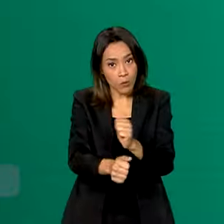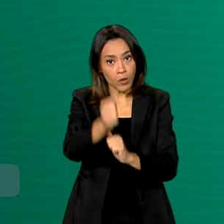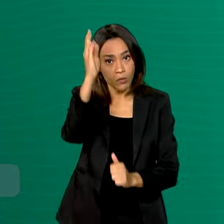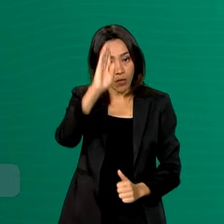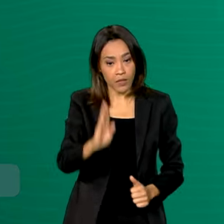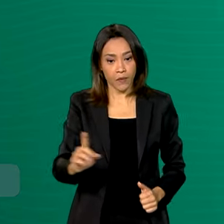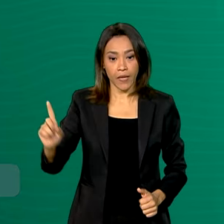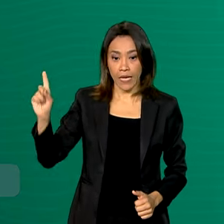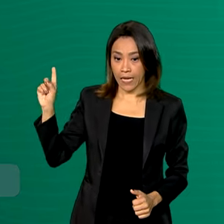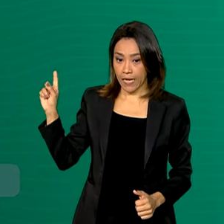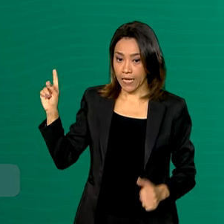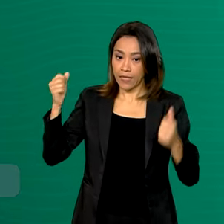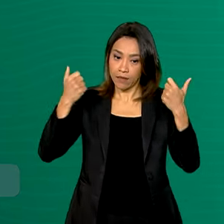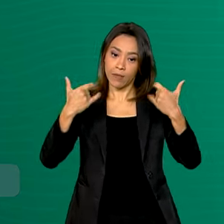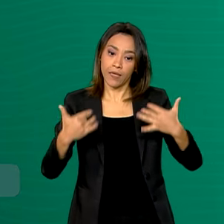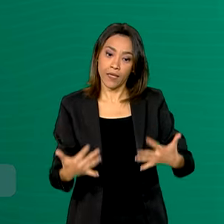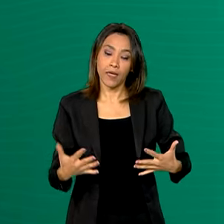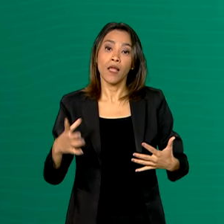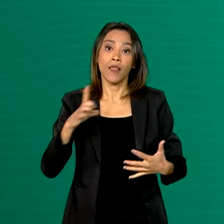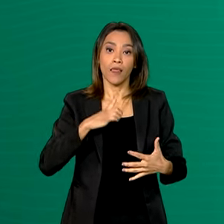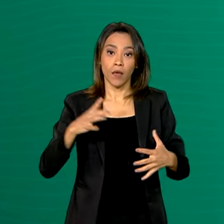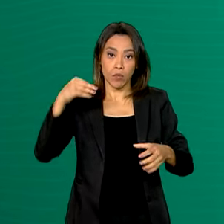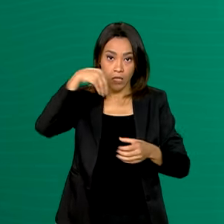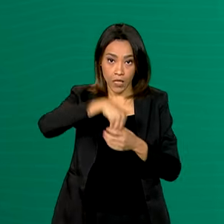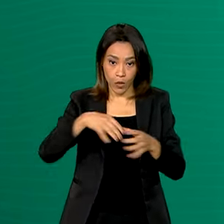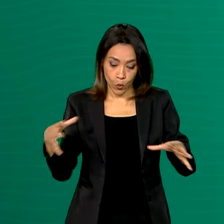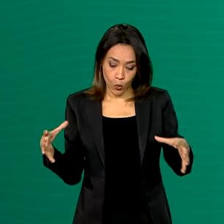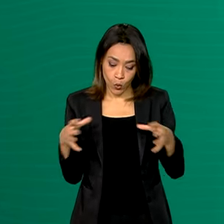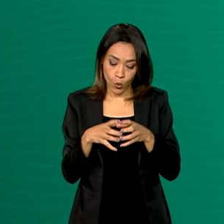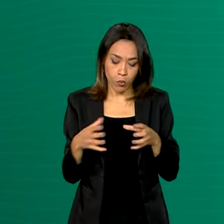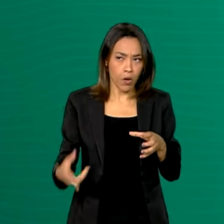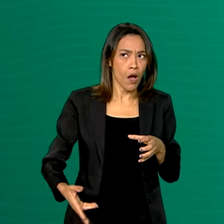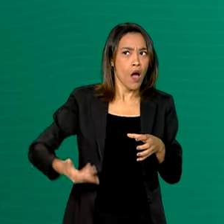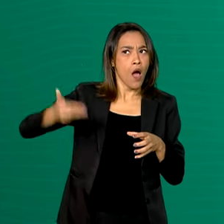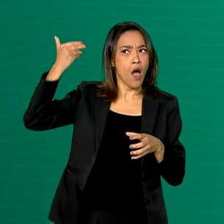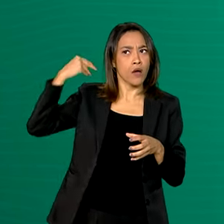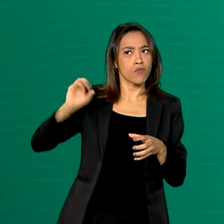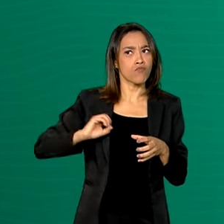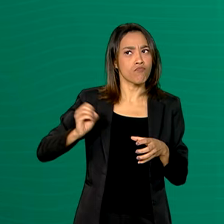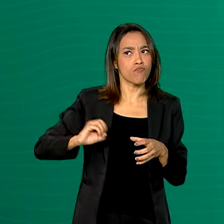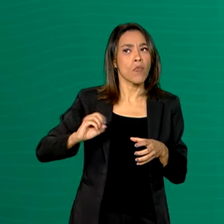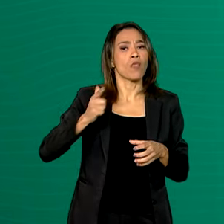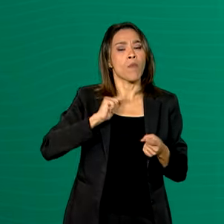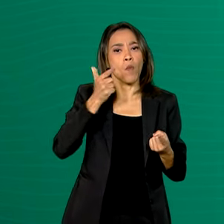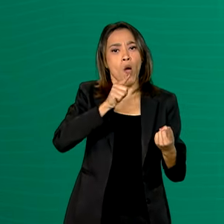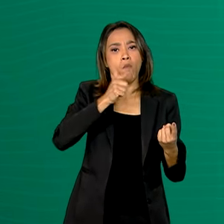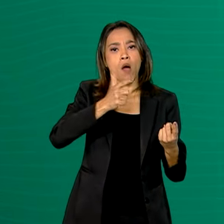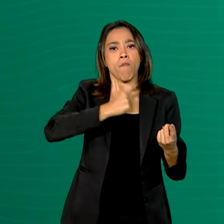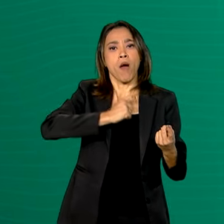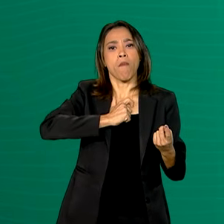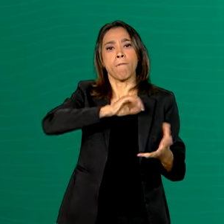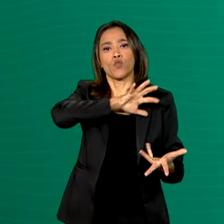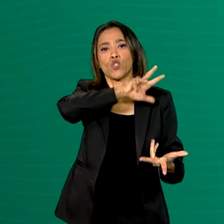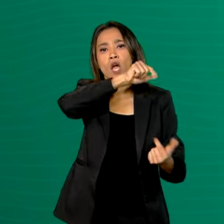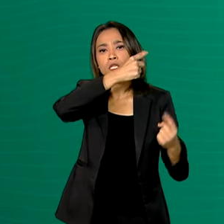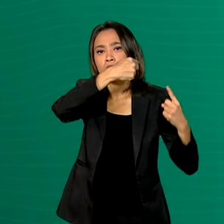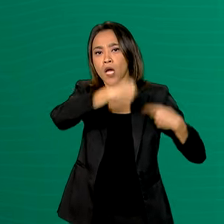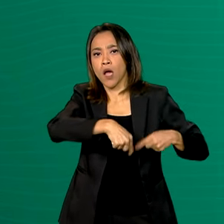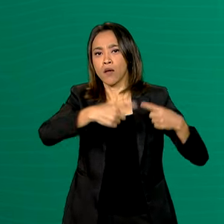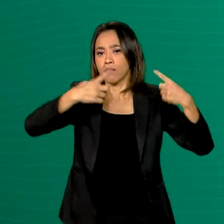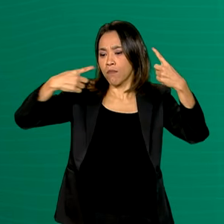E hoje a gente tem, dentro da nossa equipe, que nunca teve antes, medalhistas em campeonatos mundiais, juniors,